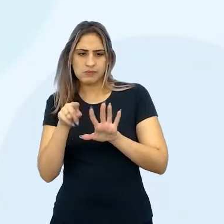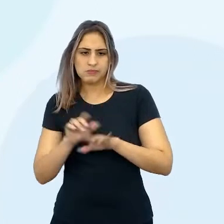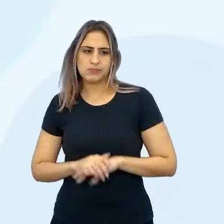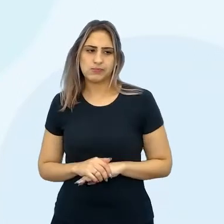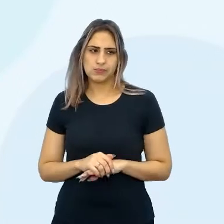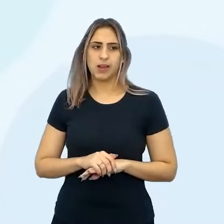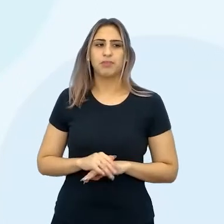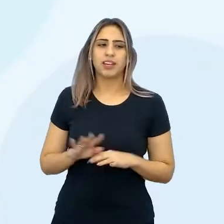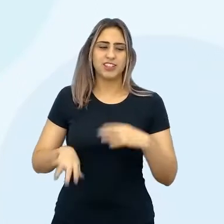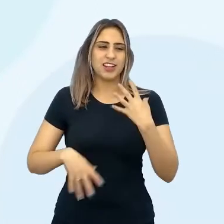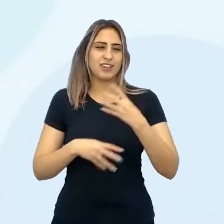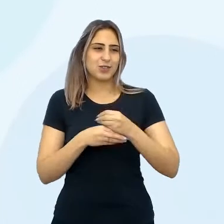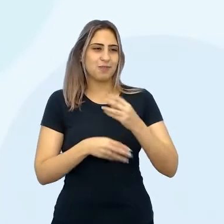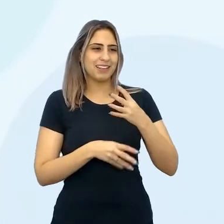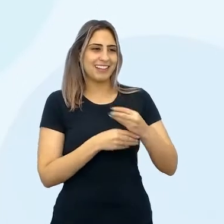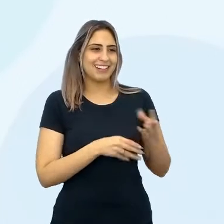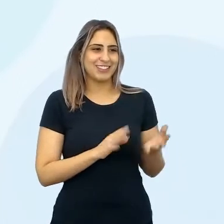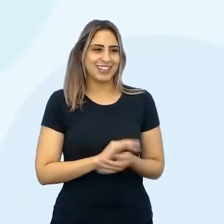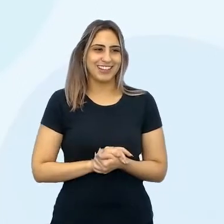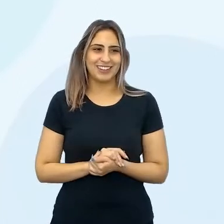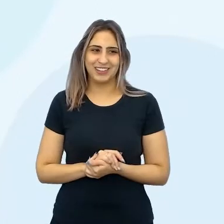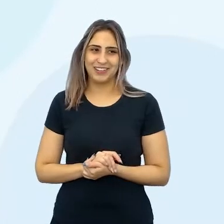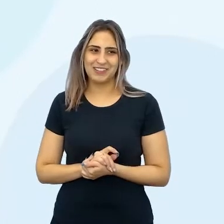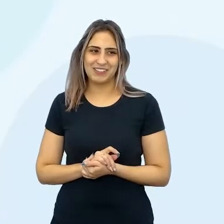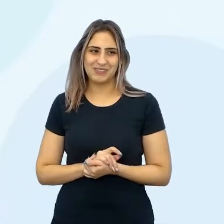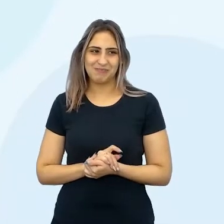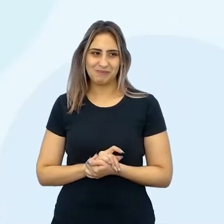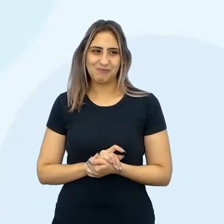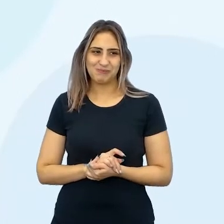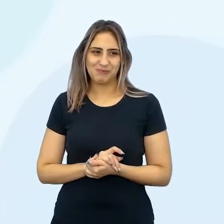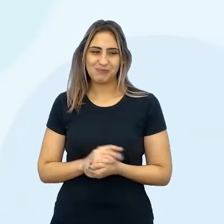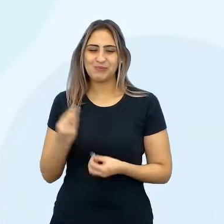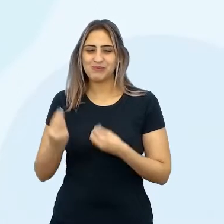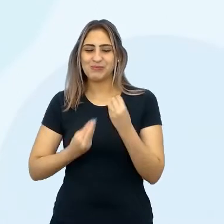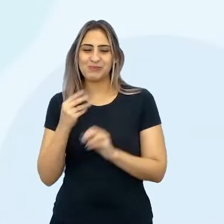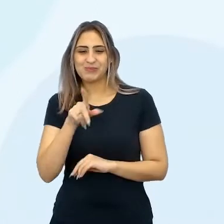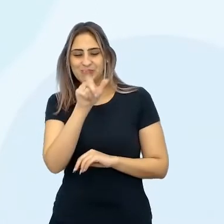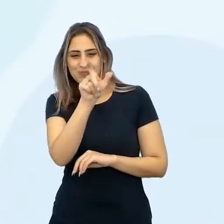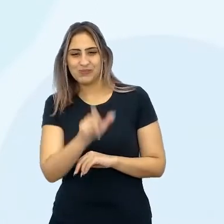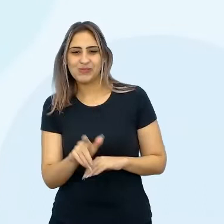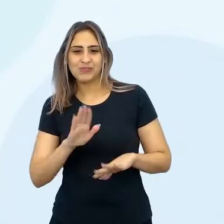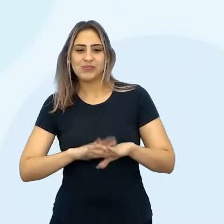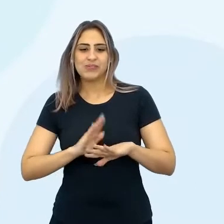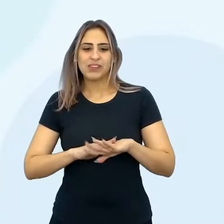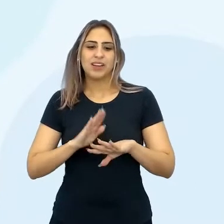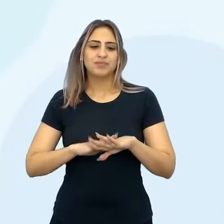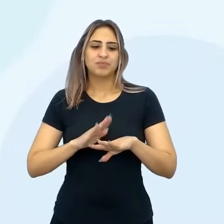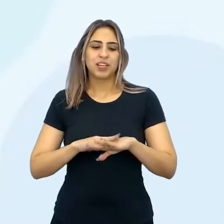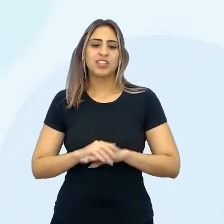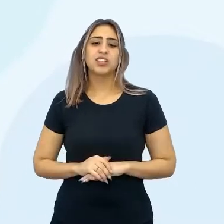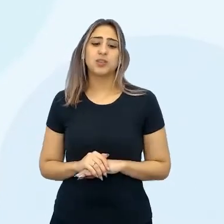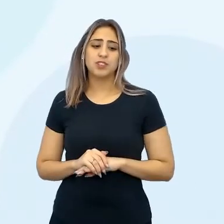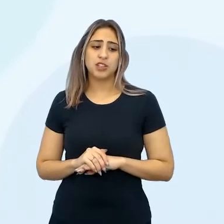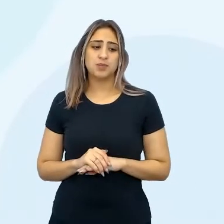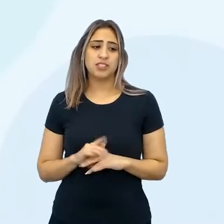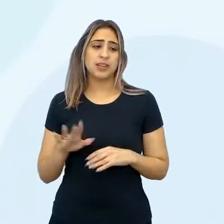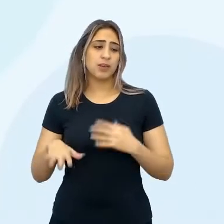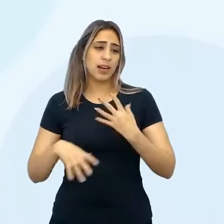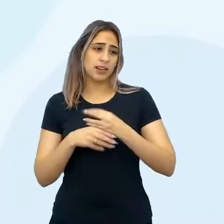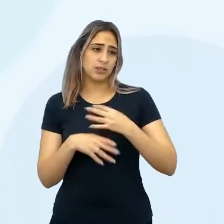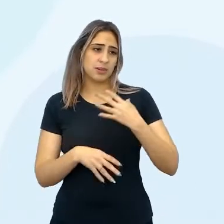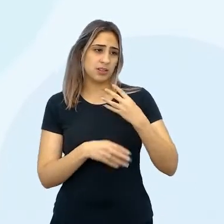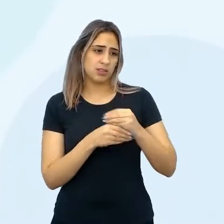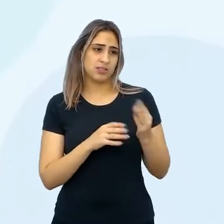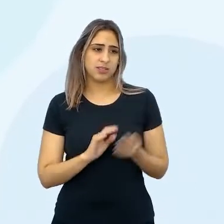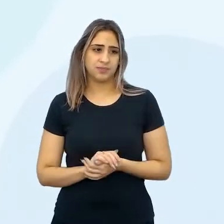problema que você escolheu, né? Como você vai fazer isso? Então, esse como é